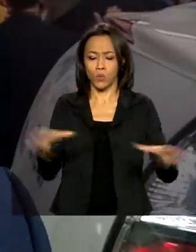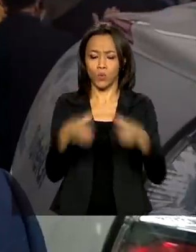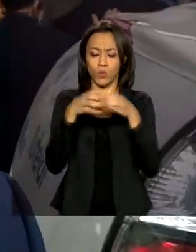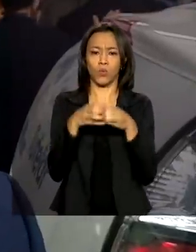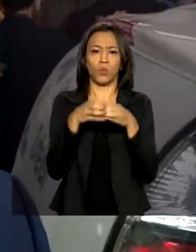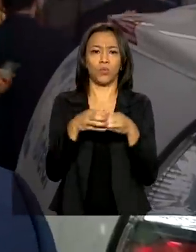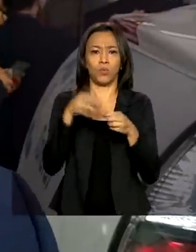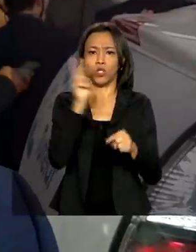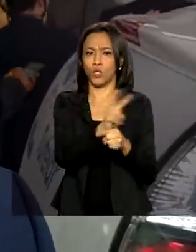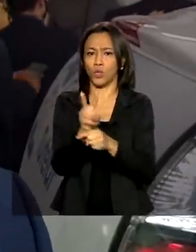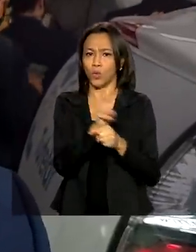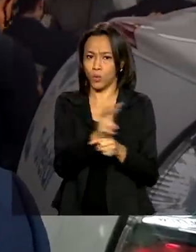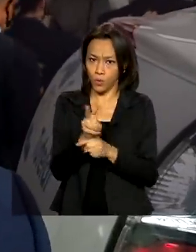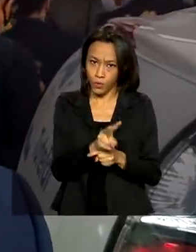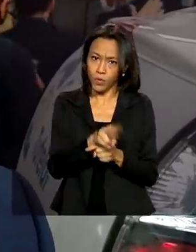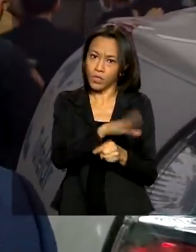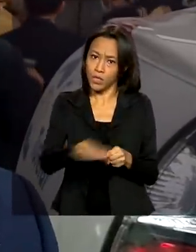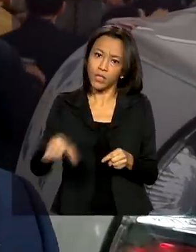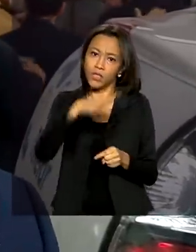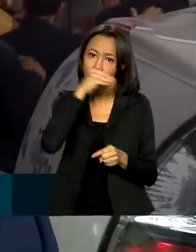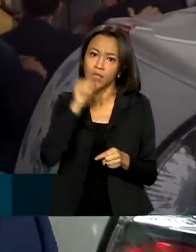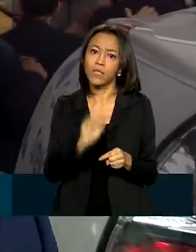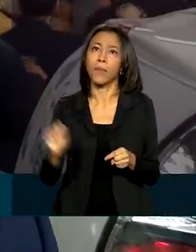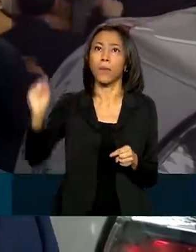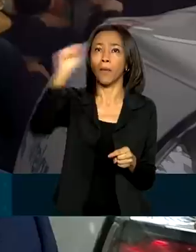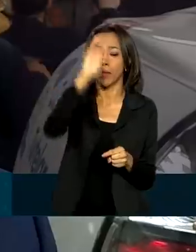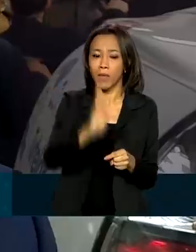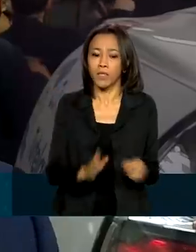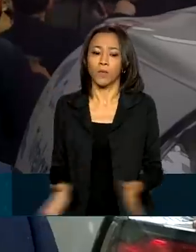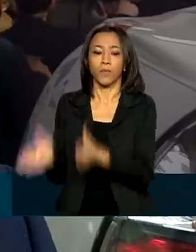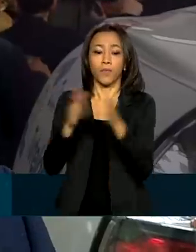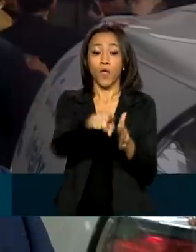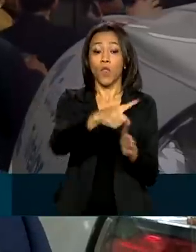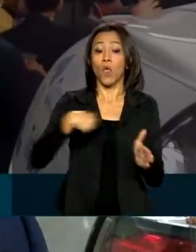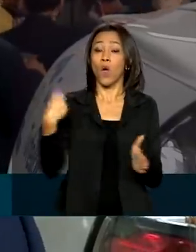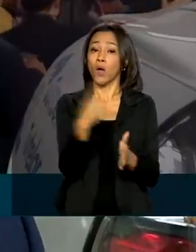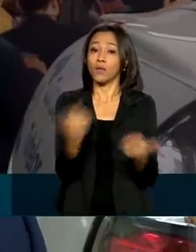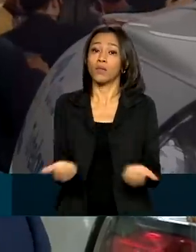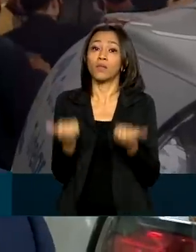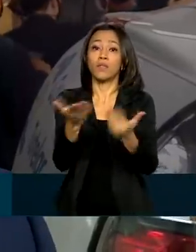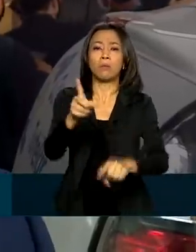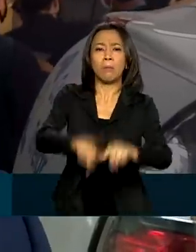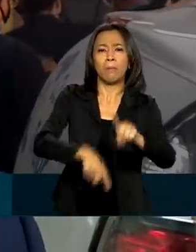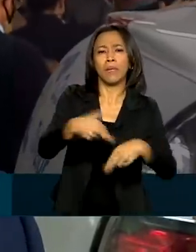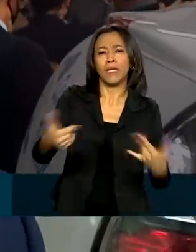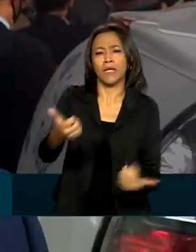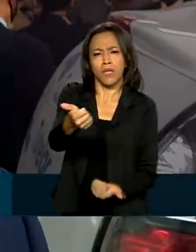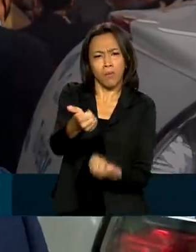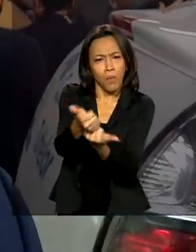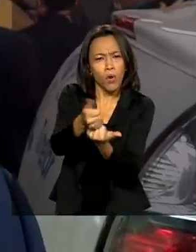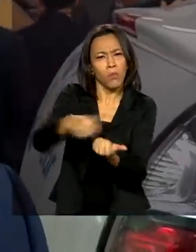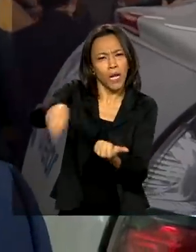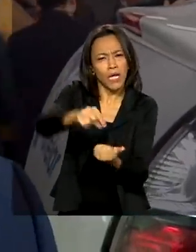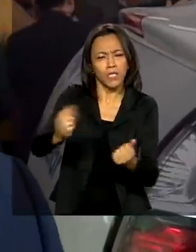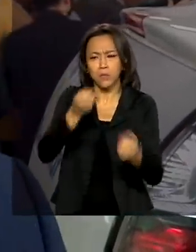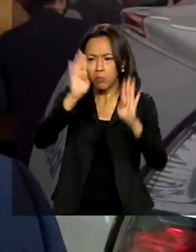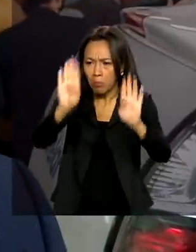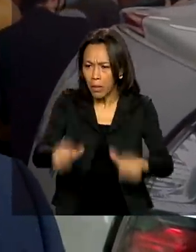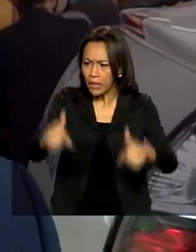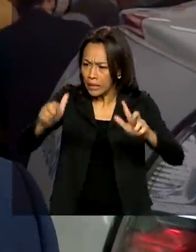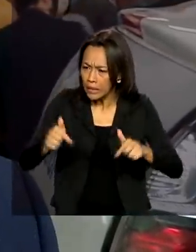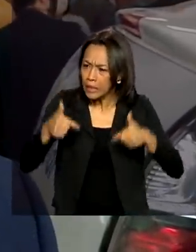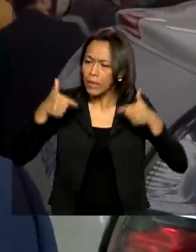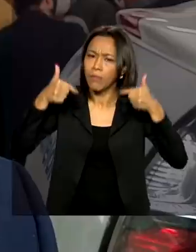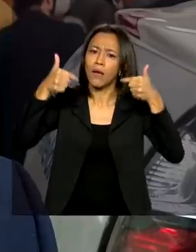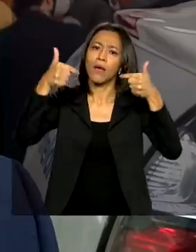dando condições e dignidade para os nossos conselheiros trabalharem de uma maneira adequada na proteção, na defesa e na